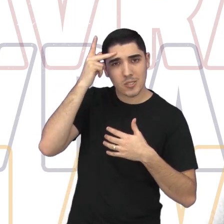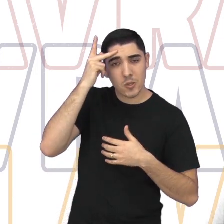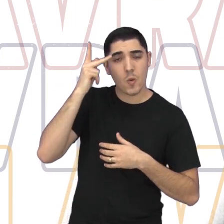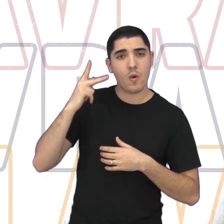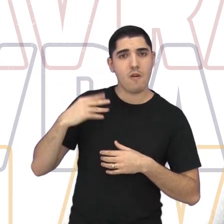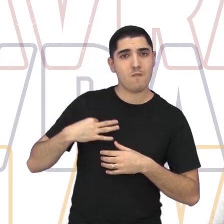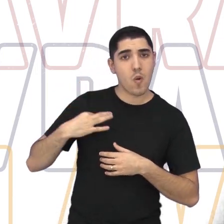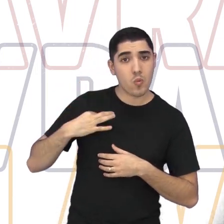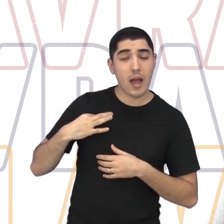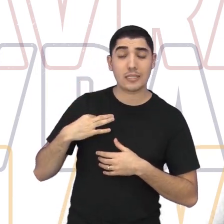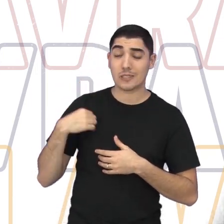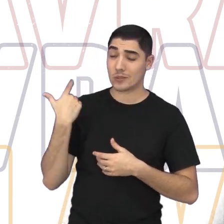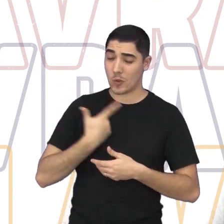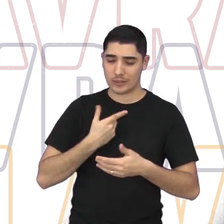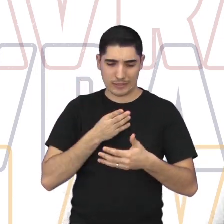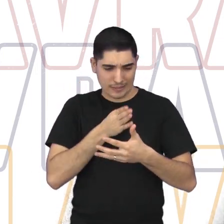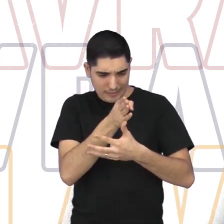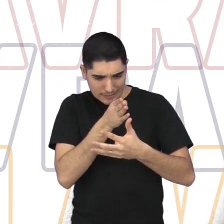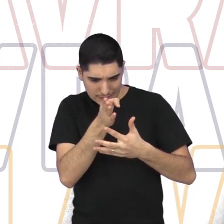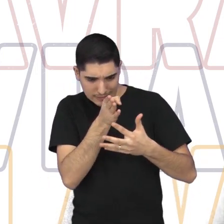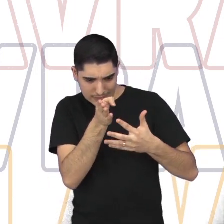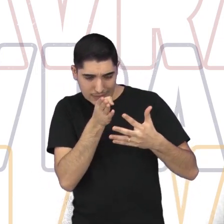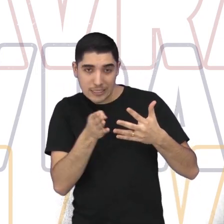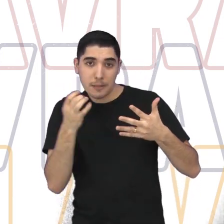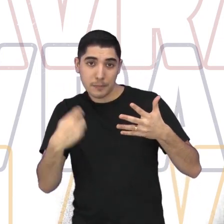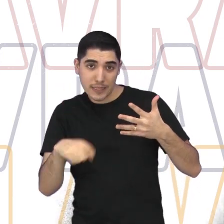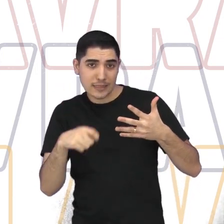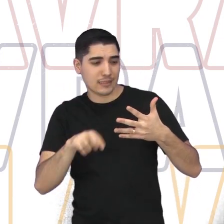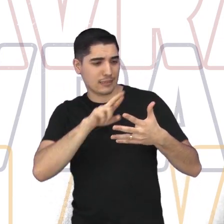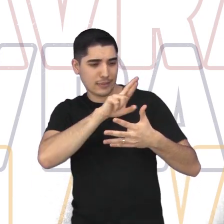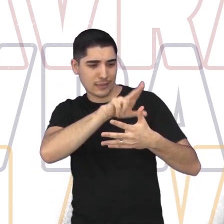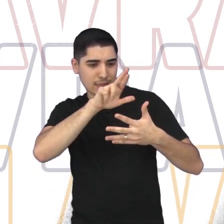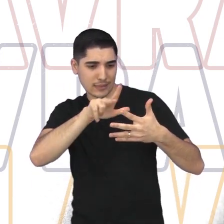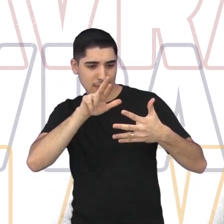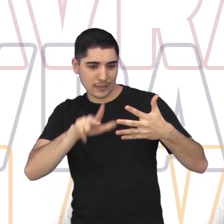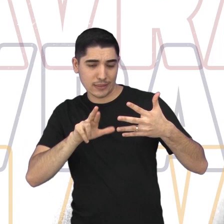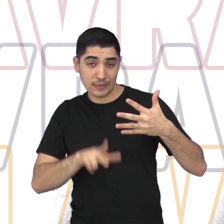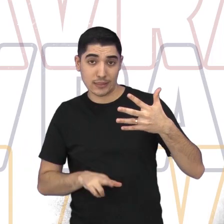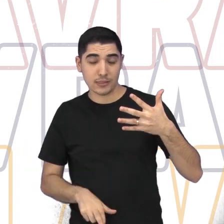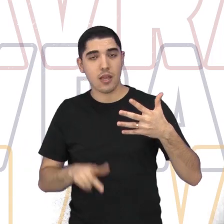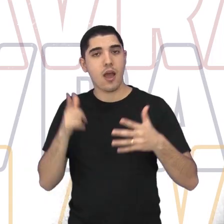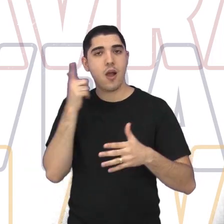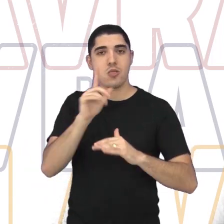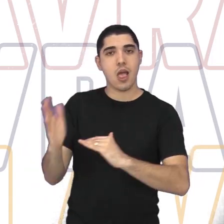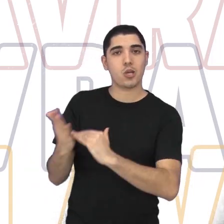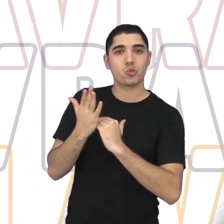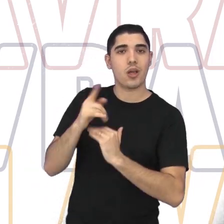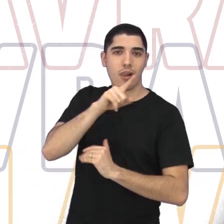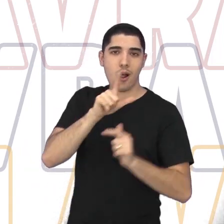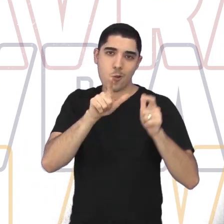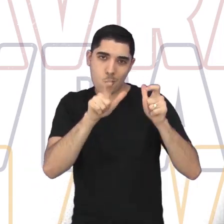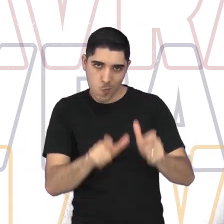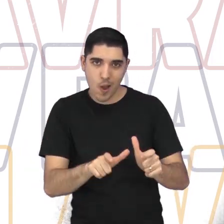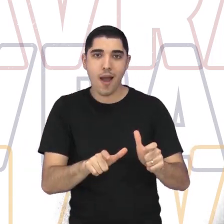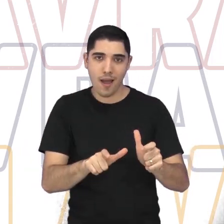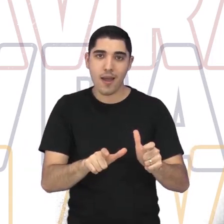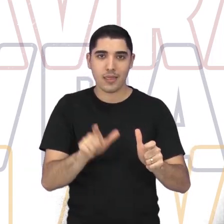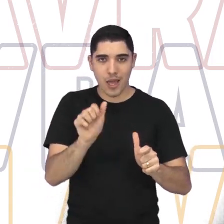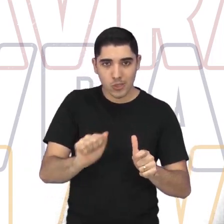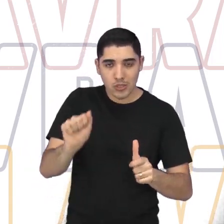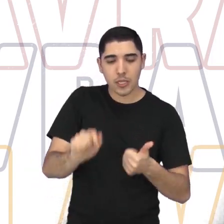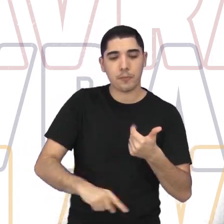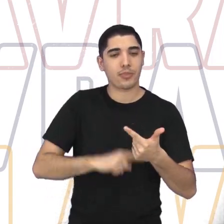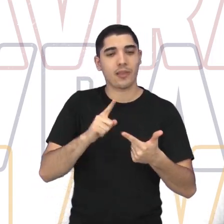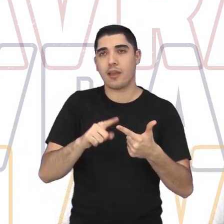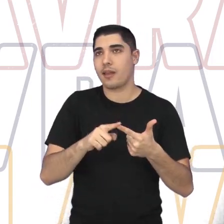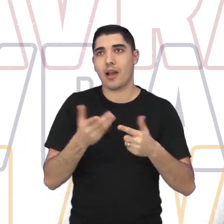que a gente precisa. e em várias áreas, né, para nos ajudar lá no nosso espaço, para ajudar no